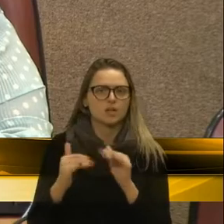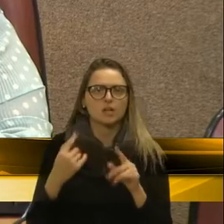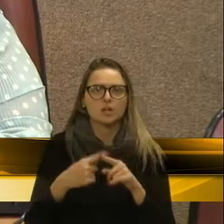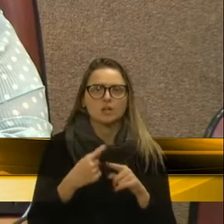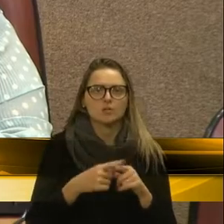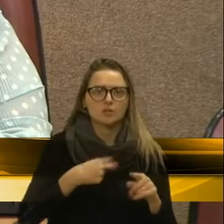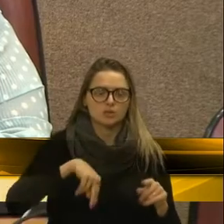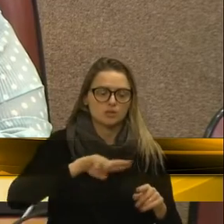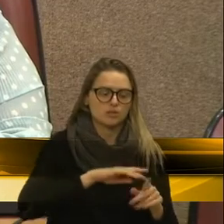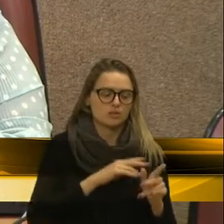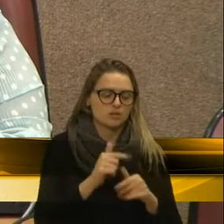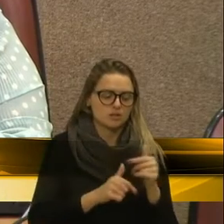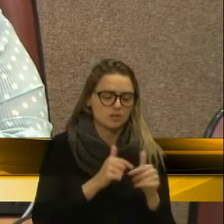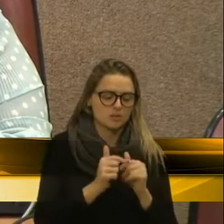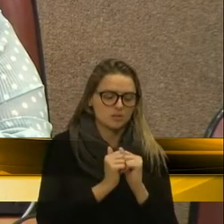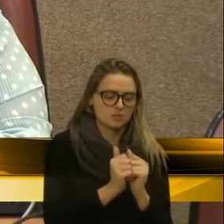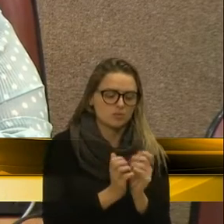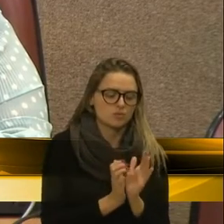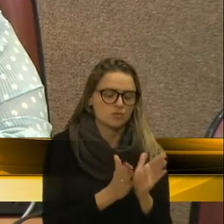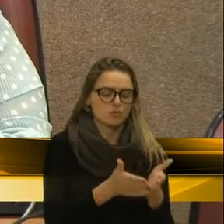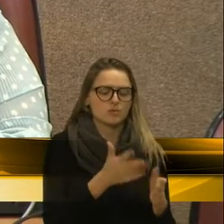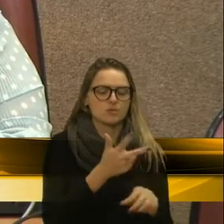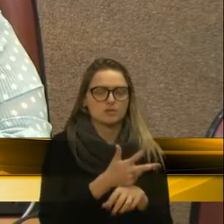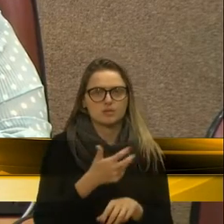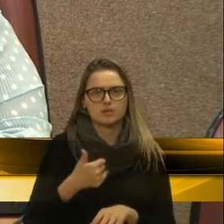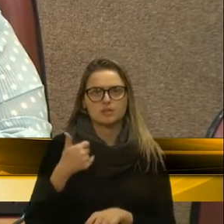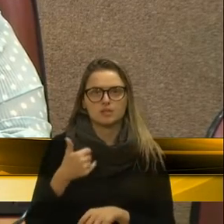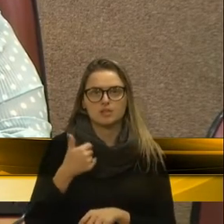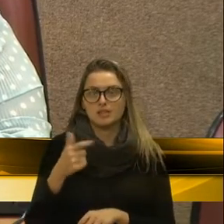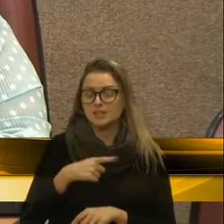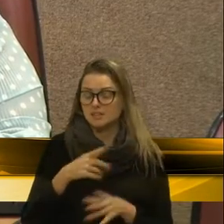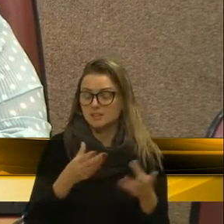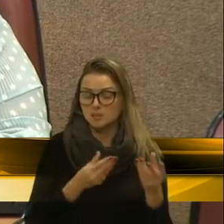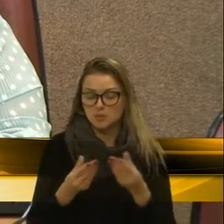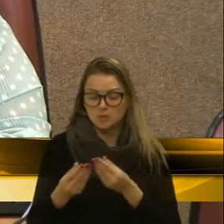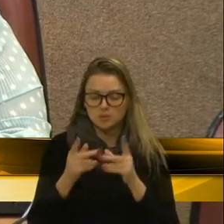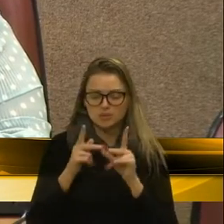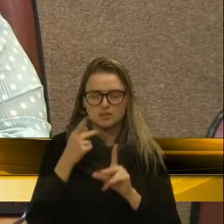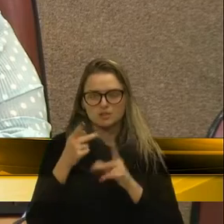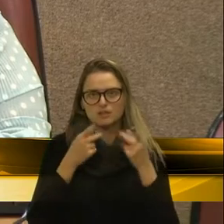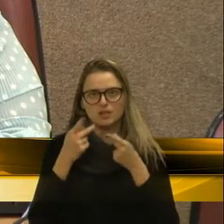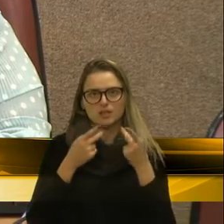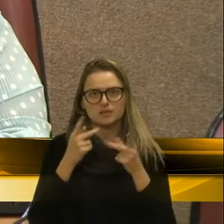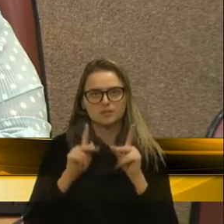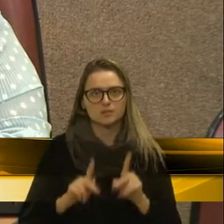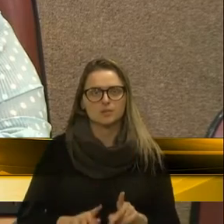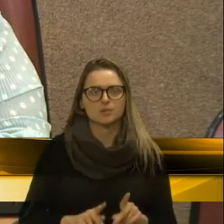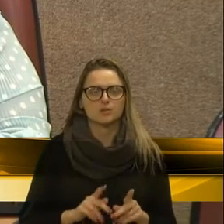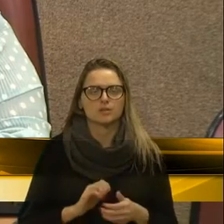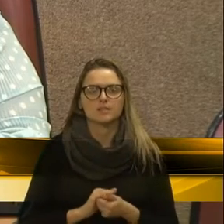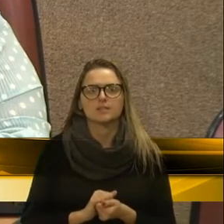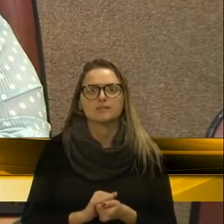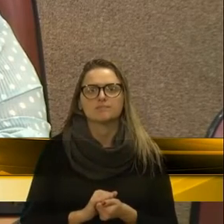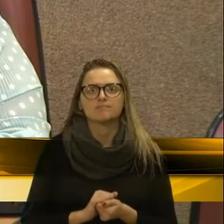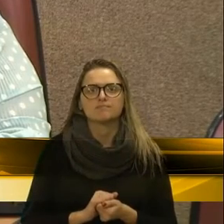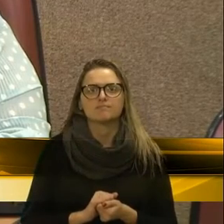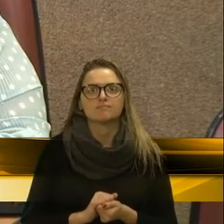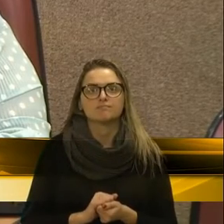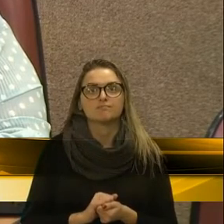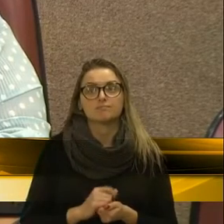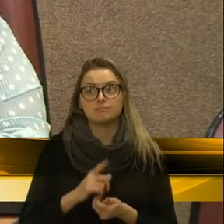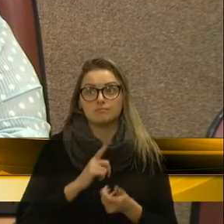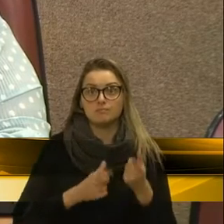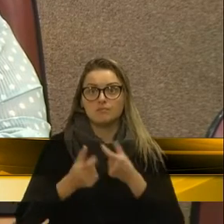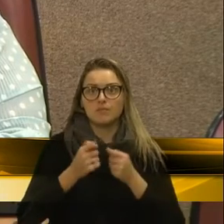inclusive, com a Comissão do Idoso, ouvimos muitos relatos das pessoas. Então, são forçados muitas